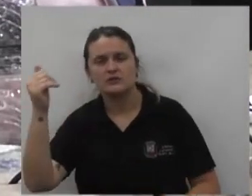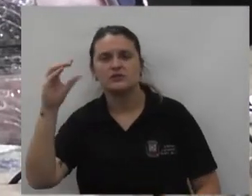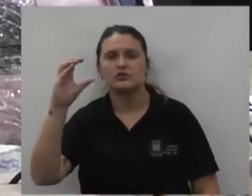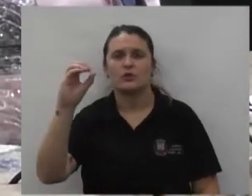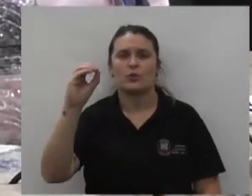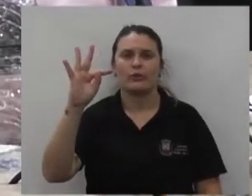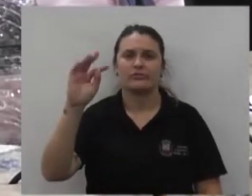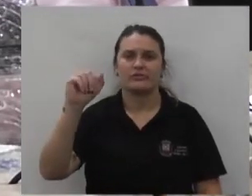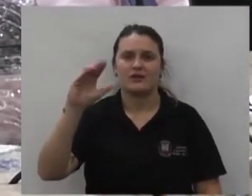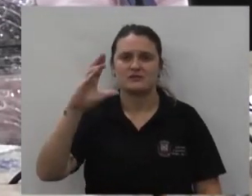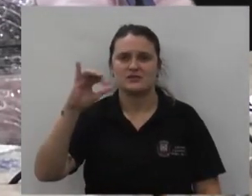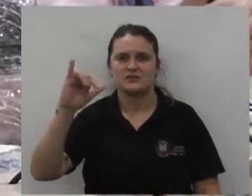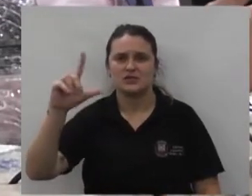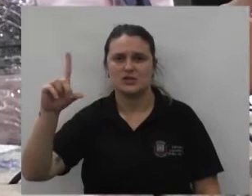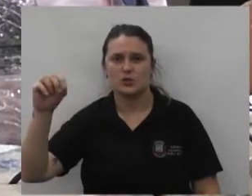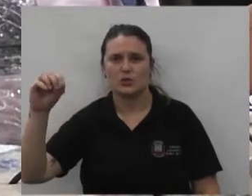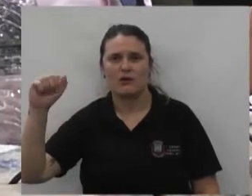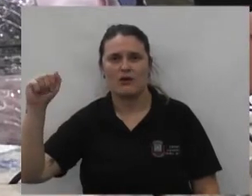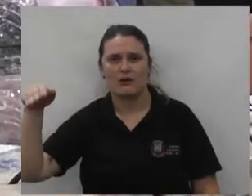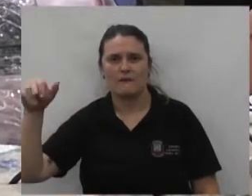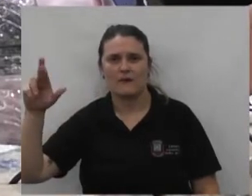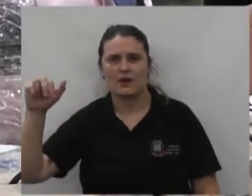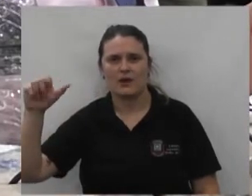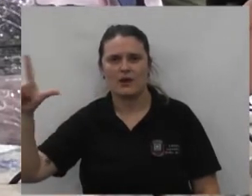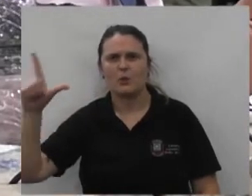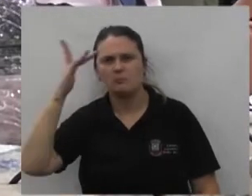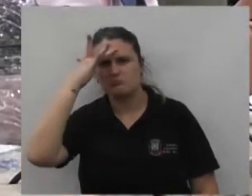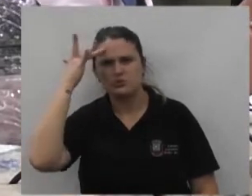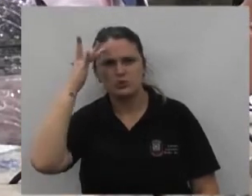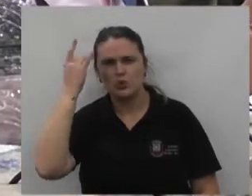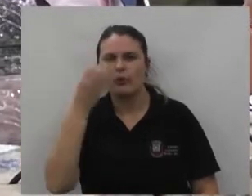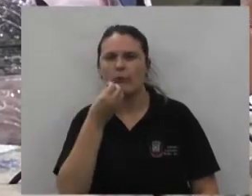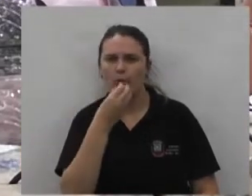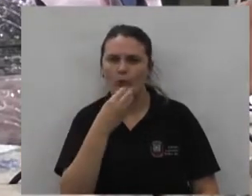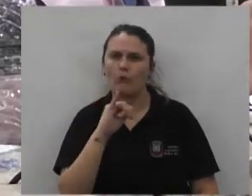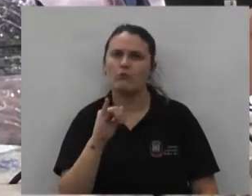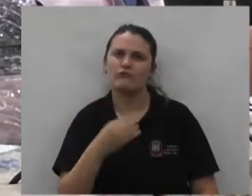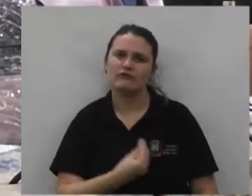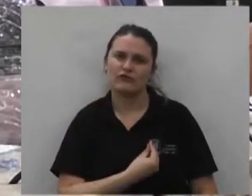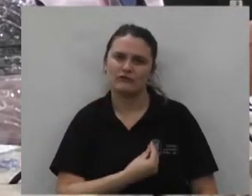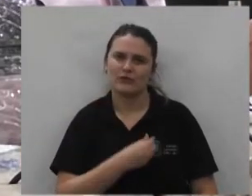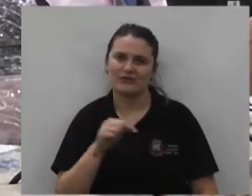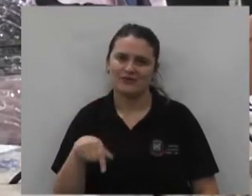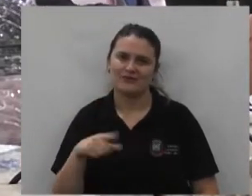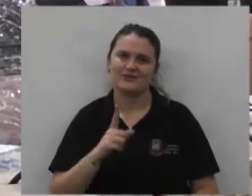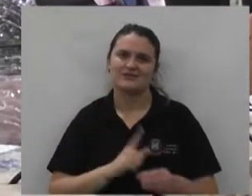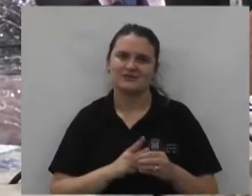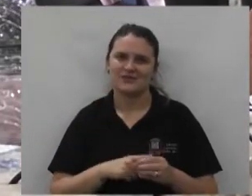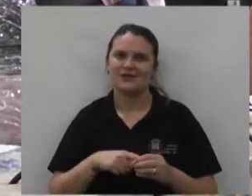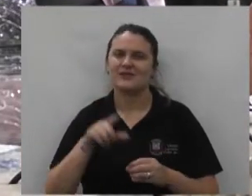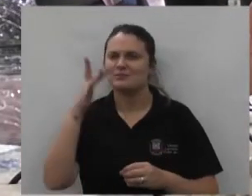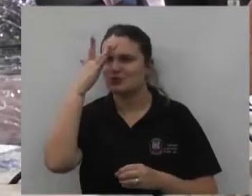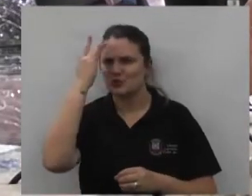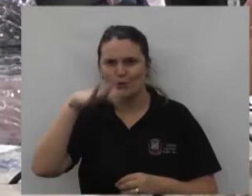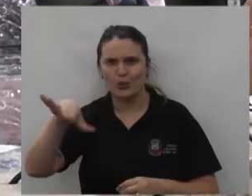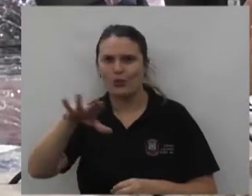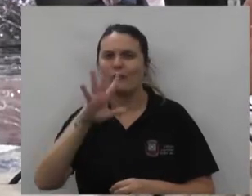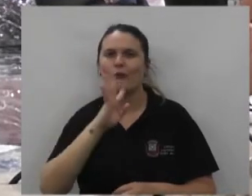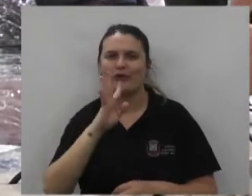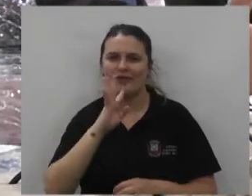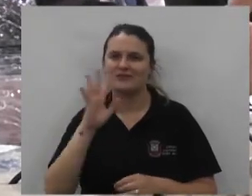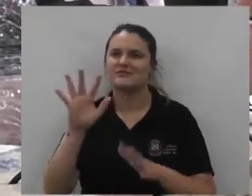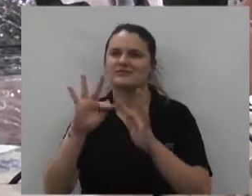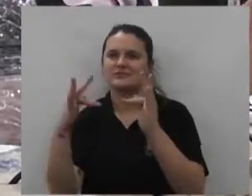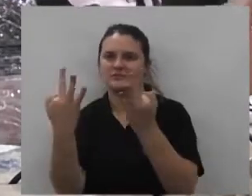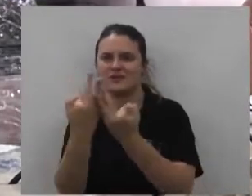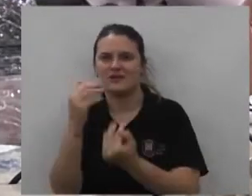ao senhor Tassílio Amaral uma pessoa que tudo bem que viveu aqui na nossa cidade quem que não conhecia ele e toda a família Amaral que